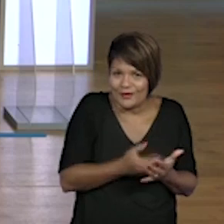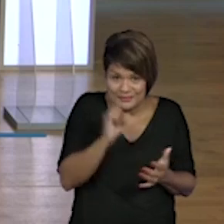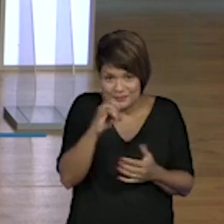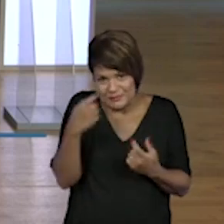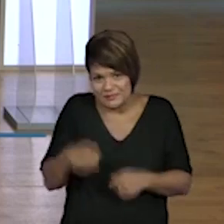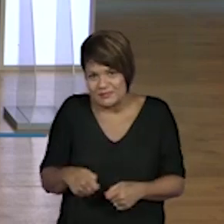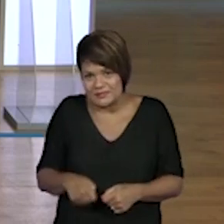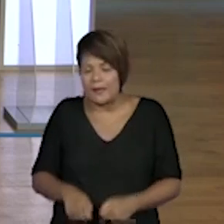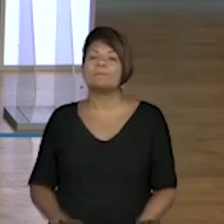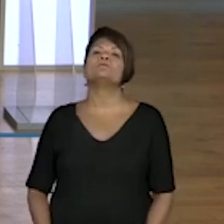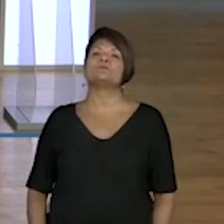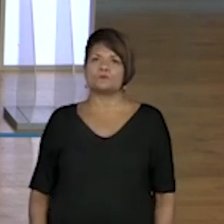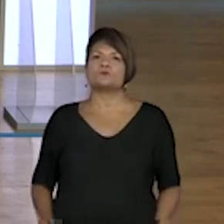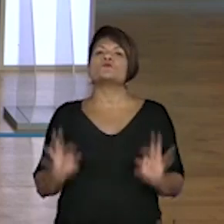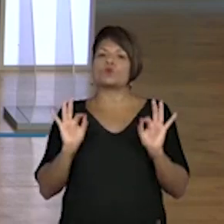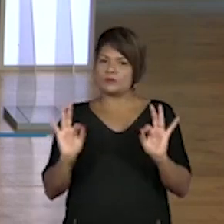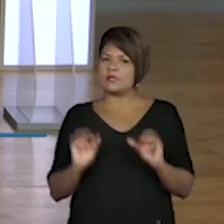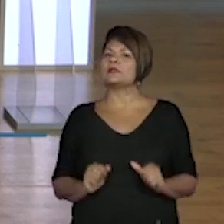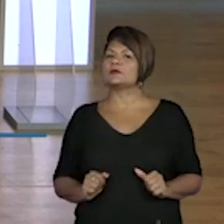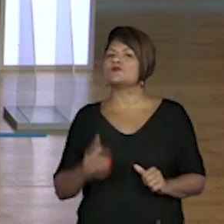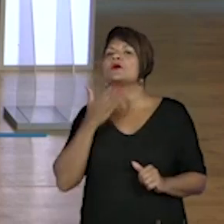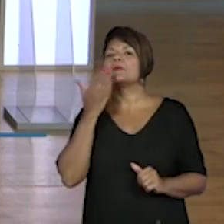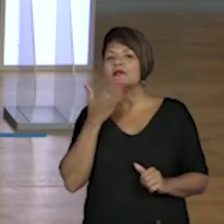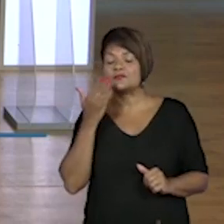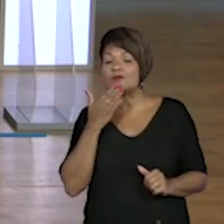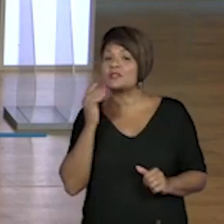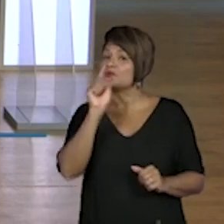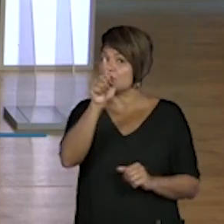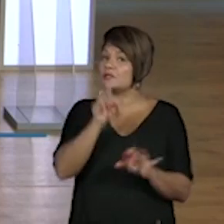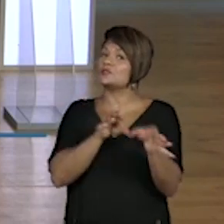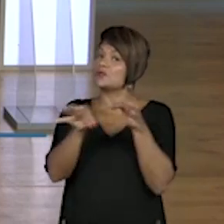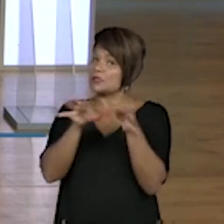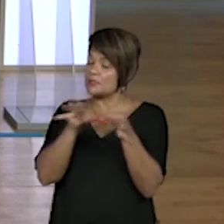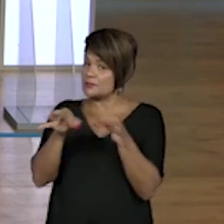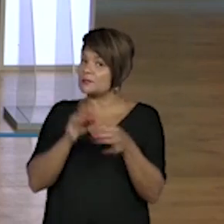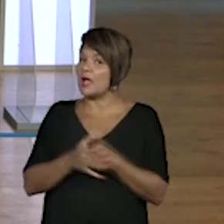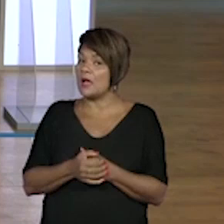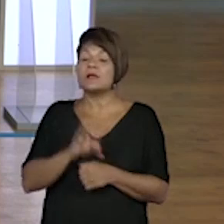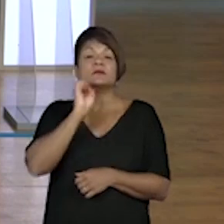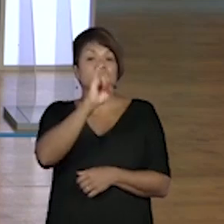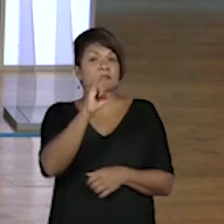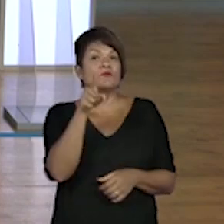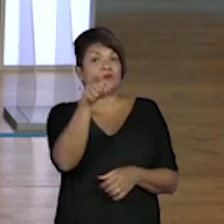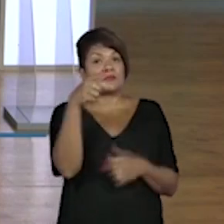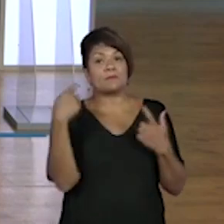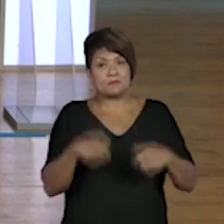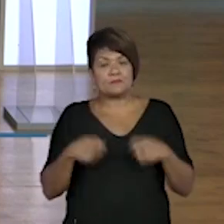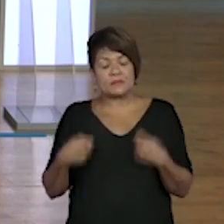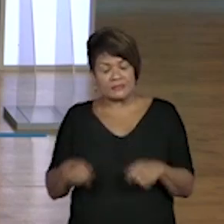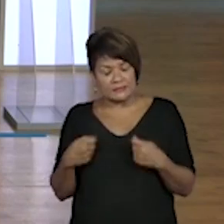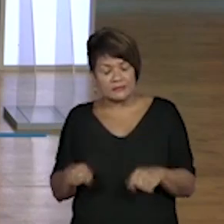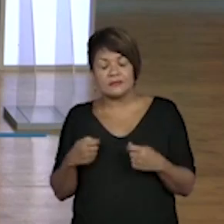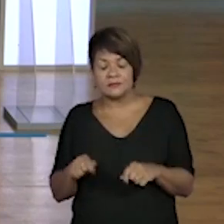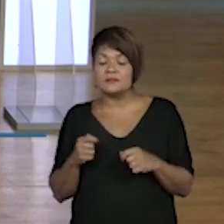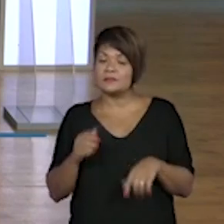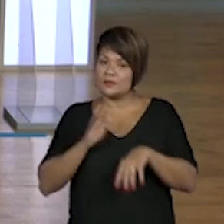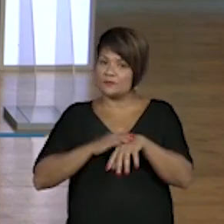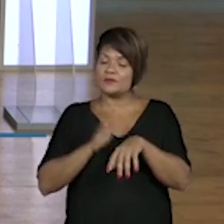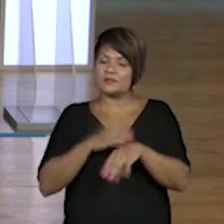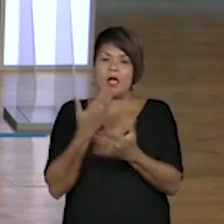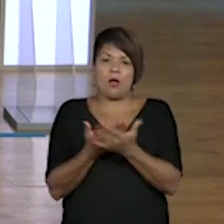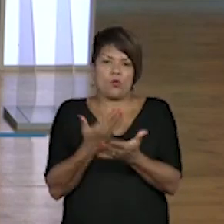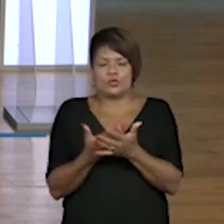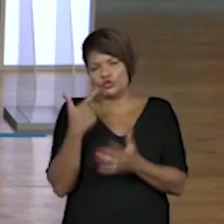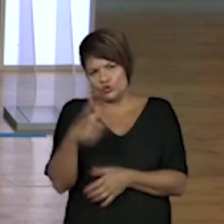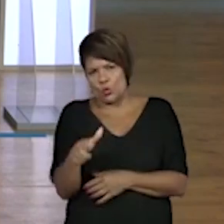professora? Com certeza. Fica muito mais fácil de vocês se organizarem caso vocês venham a precisar realizar essa aula novamente